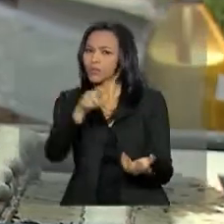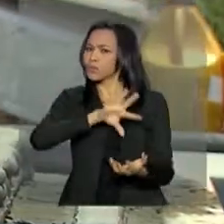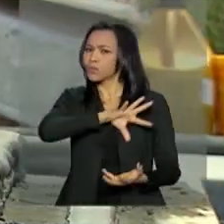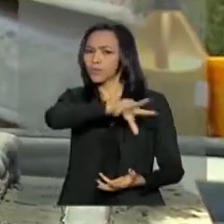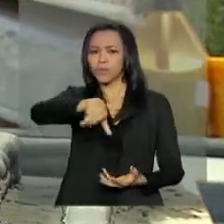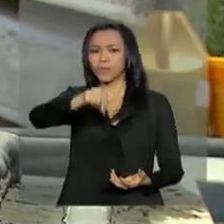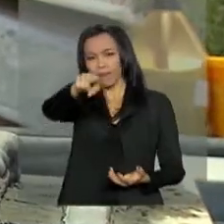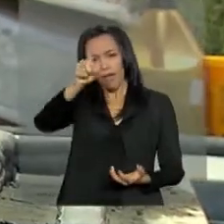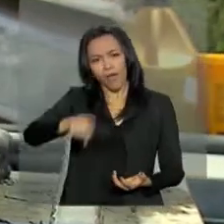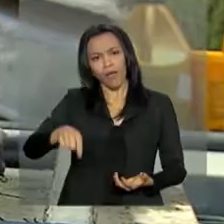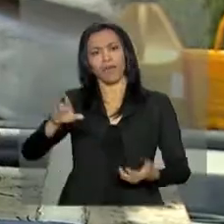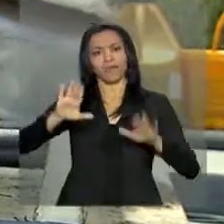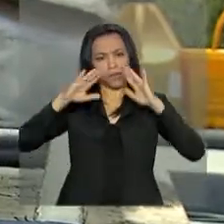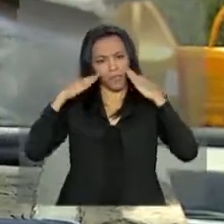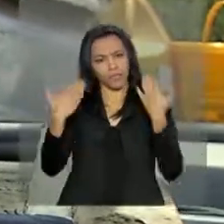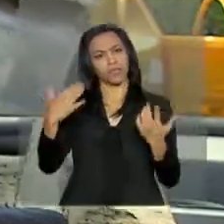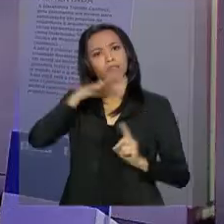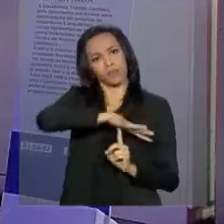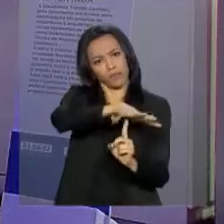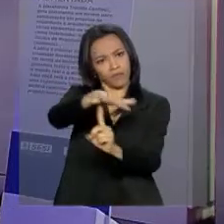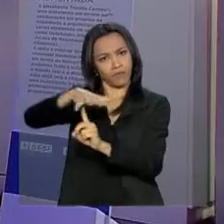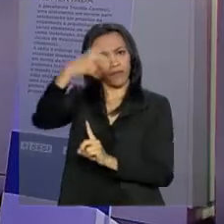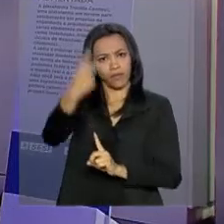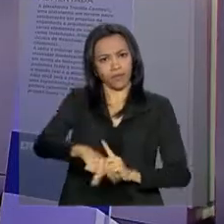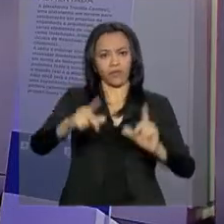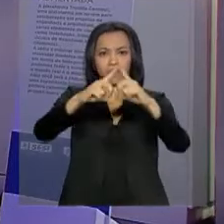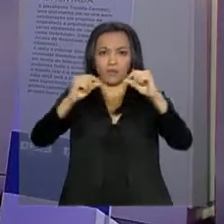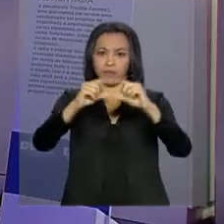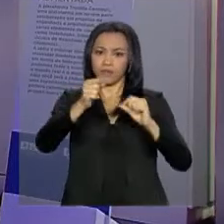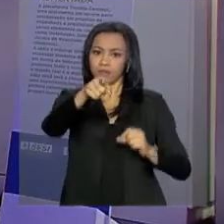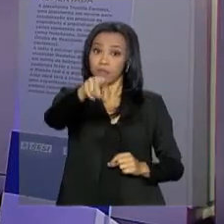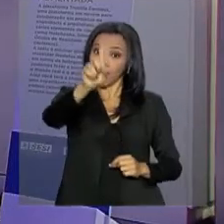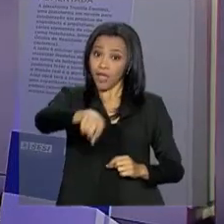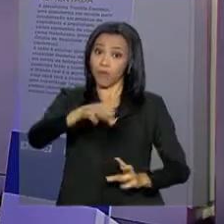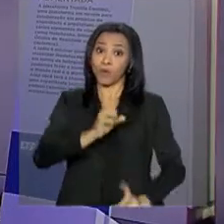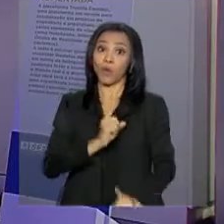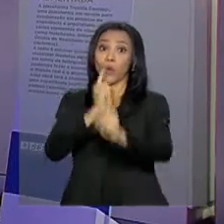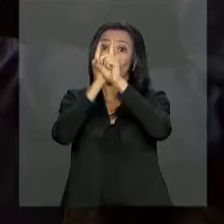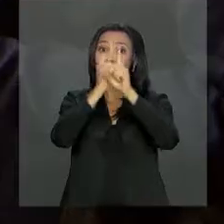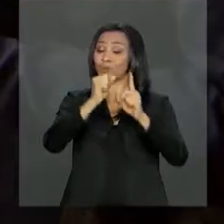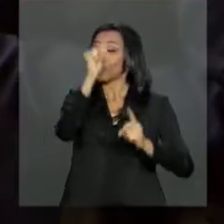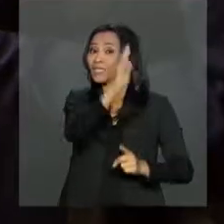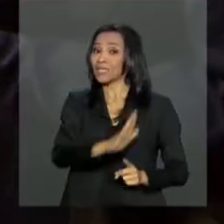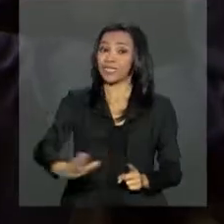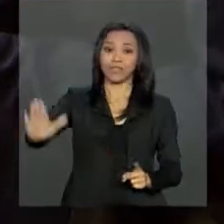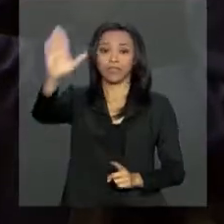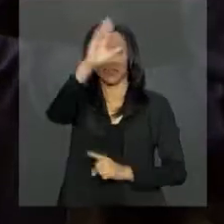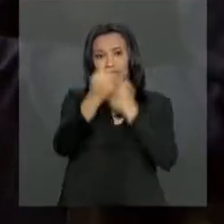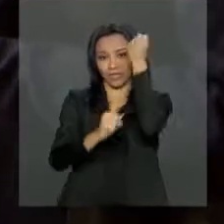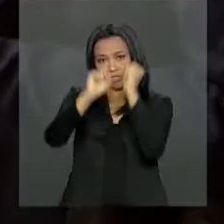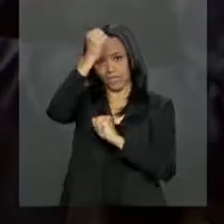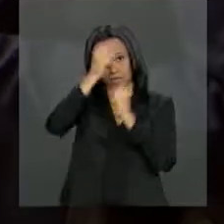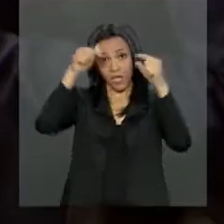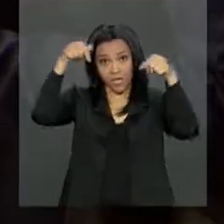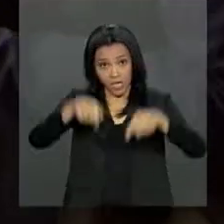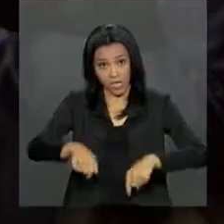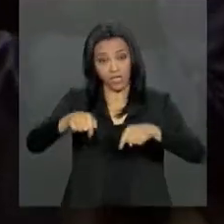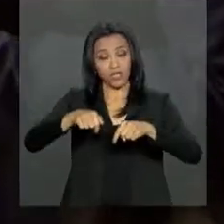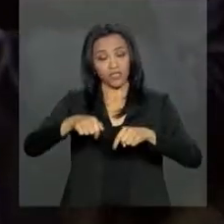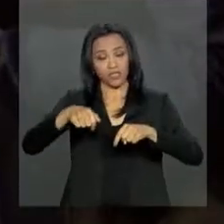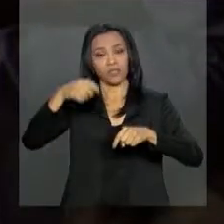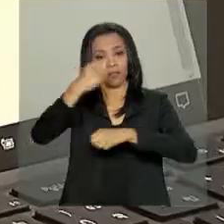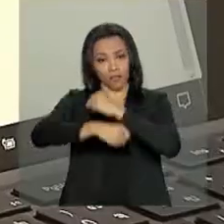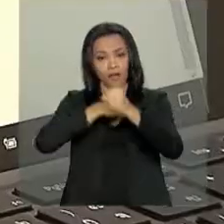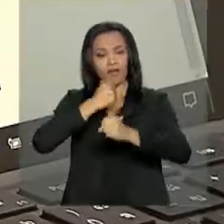Olimpíada do Conhecimento, em Brasília, e fazem parte do Encontro Nacional da Indústria, que neste ano discute, entre outros